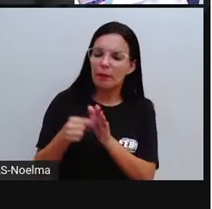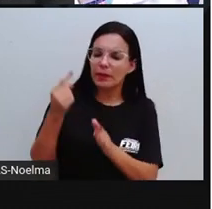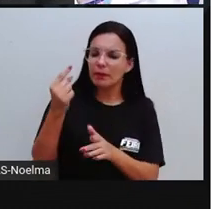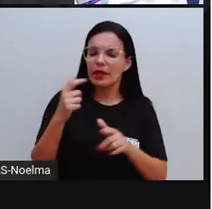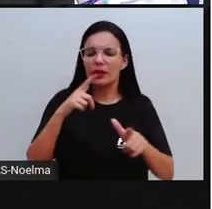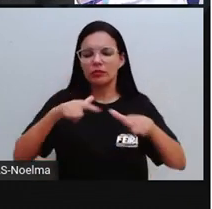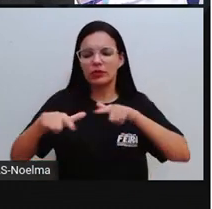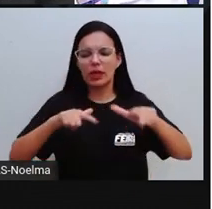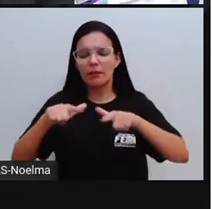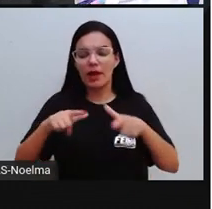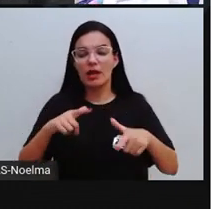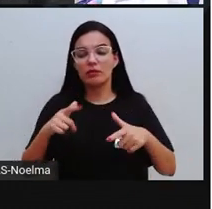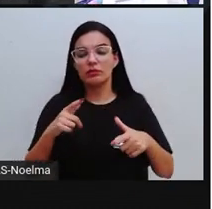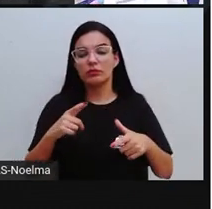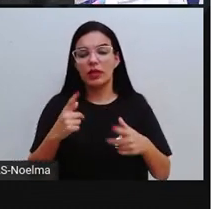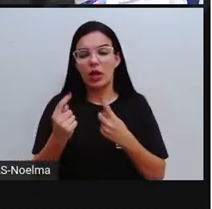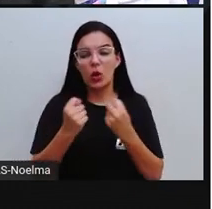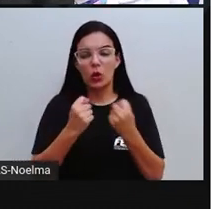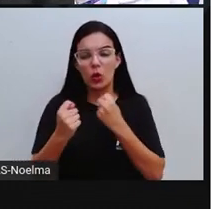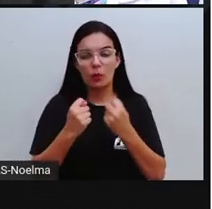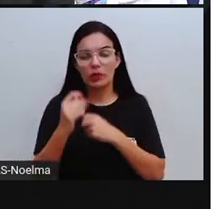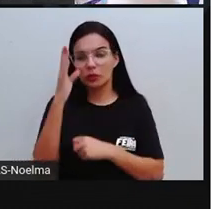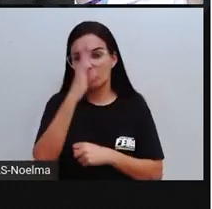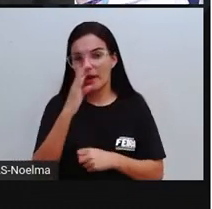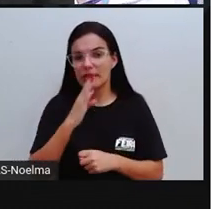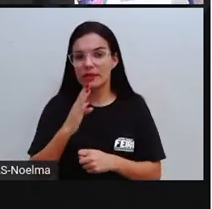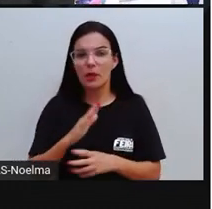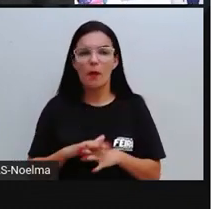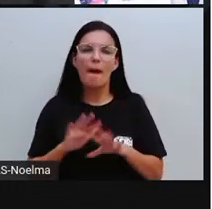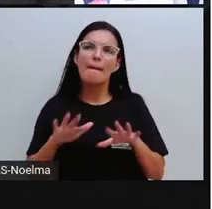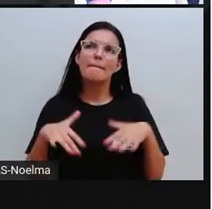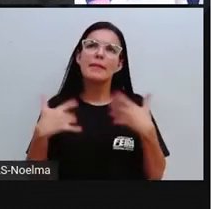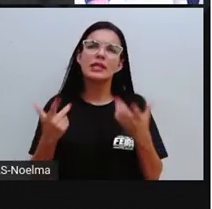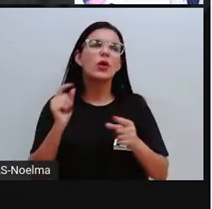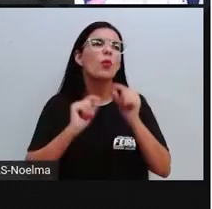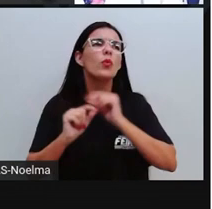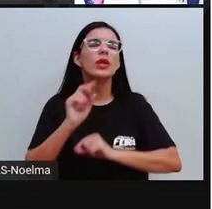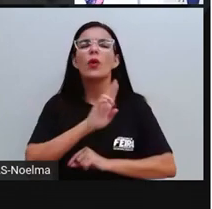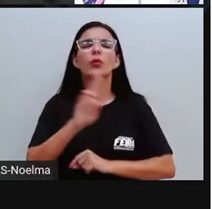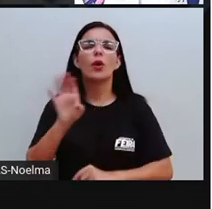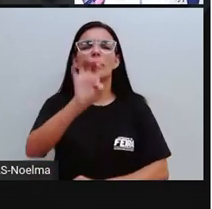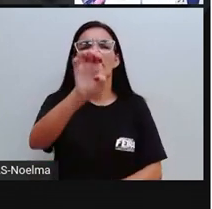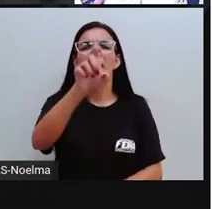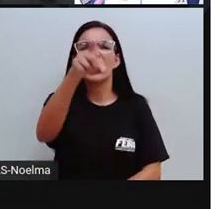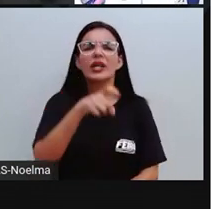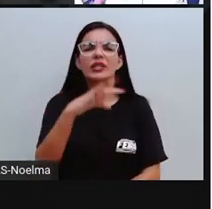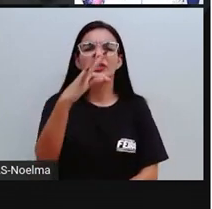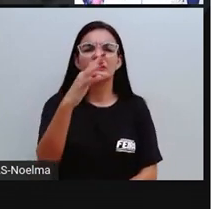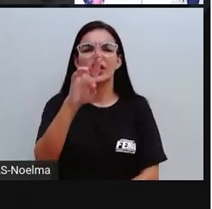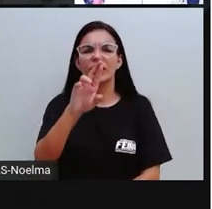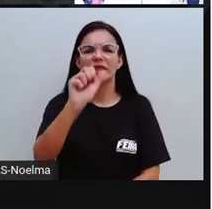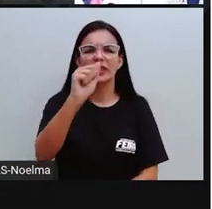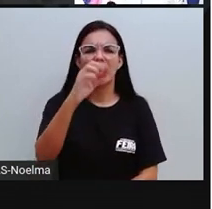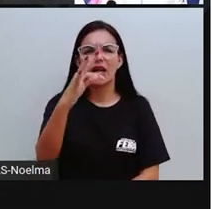econômica do Brasil, lá com a exploração do pau-Brasil, mas, PRO, o que é mesmo extrativismo? Então, ó,